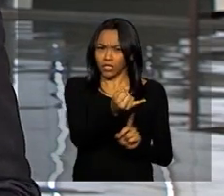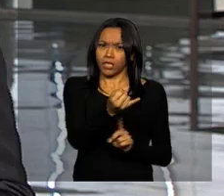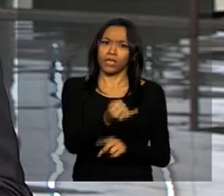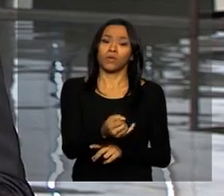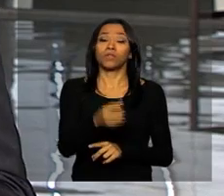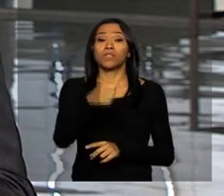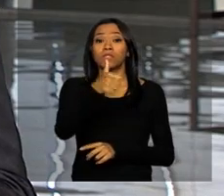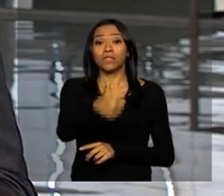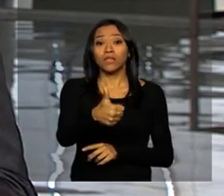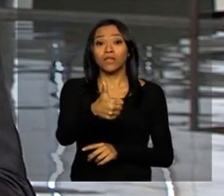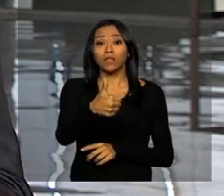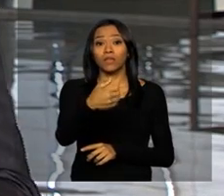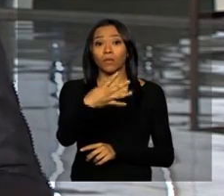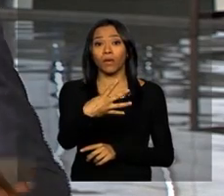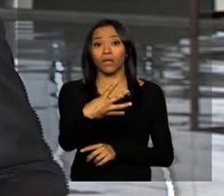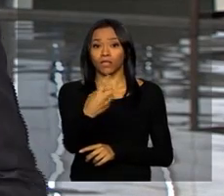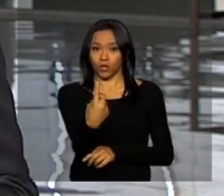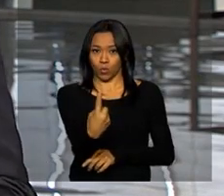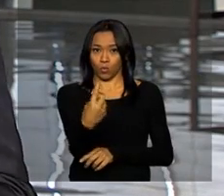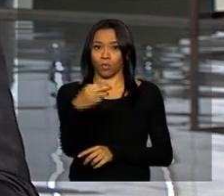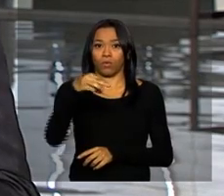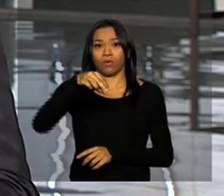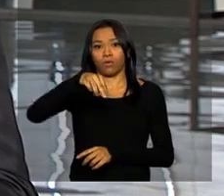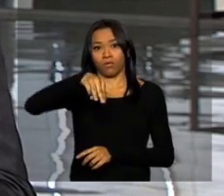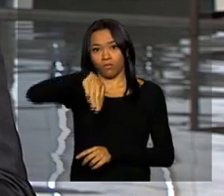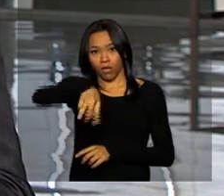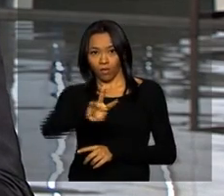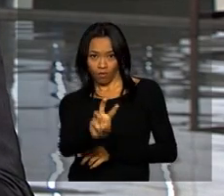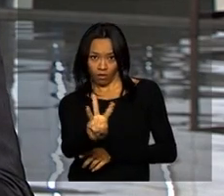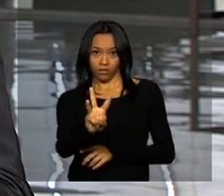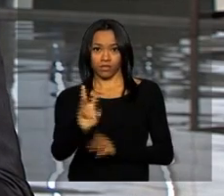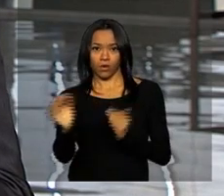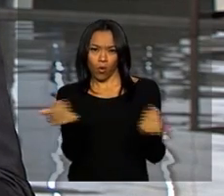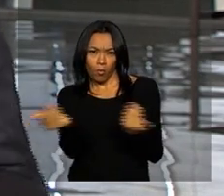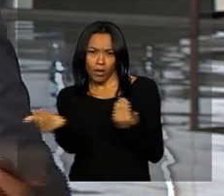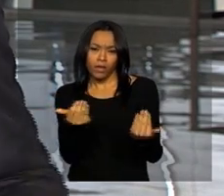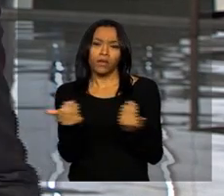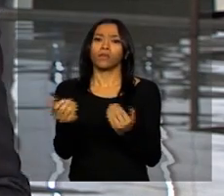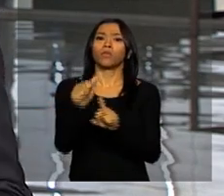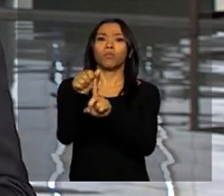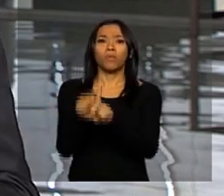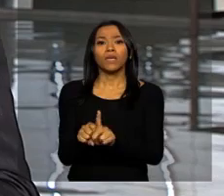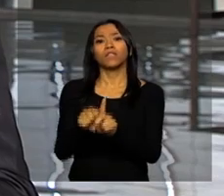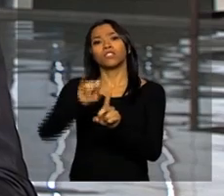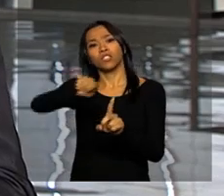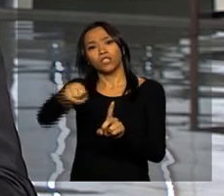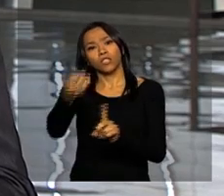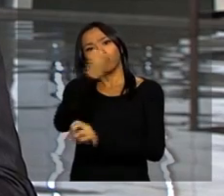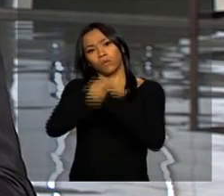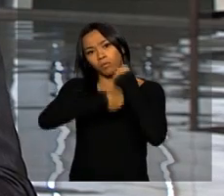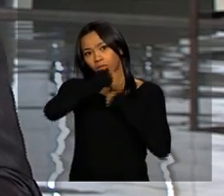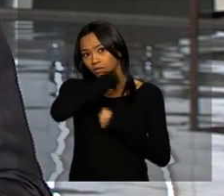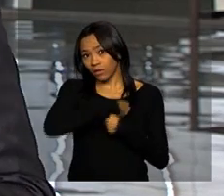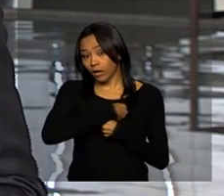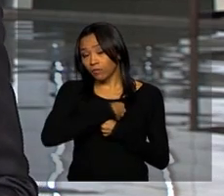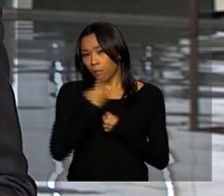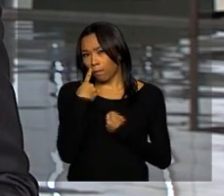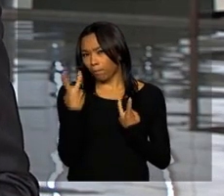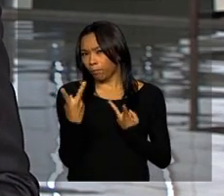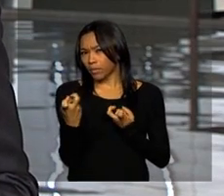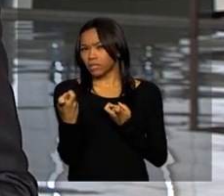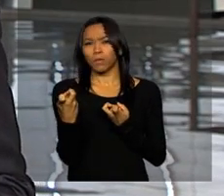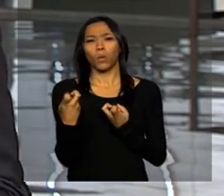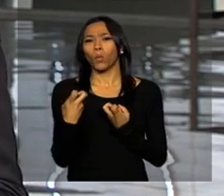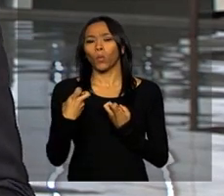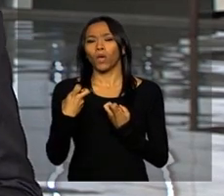megawatts. E se a gente comparar esse valor com o mês de janeiro do ano passado, a gente vai perceber que houve um